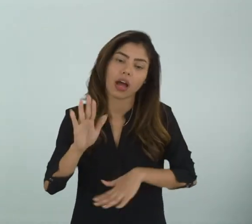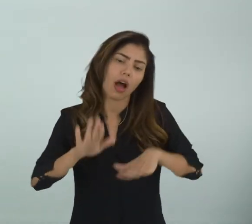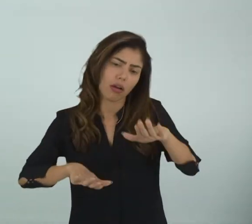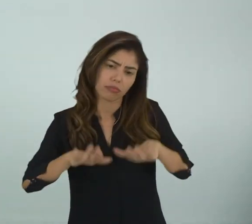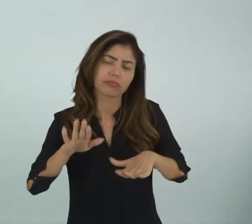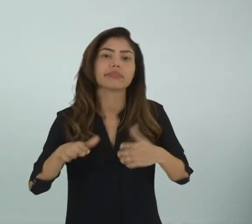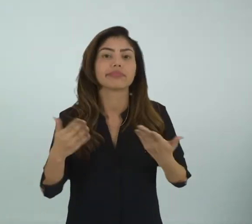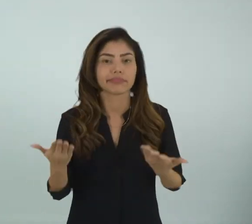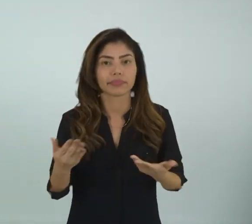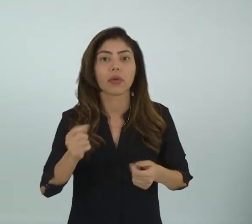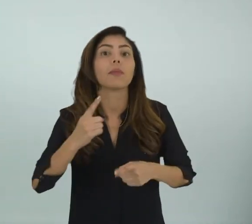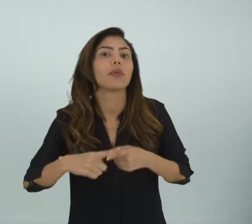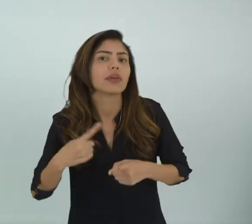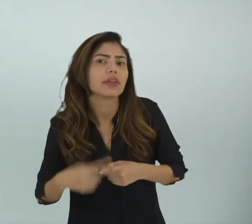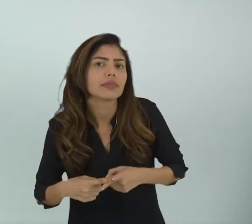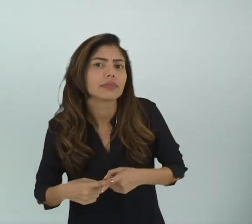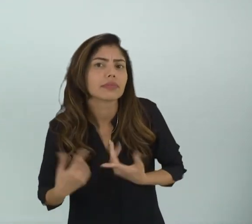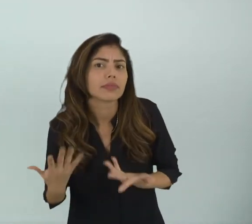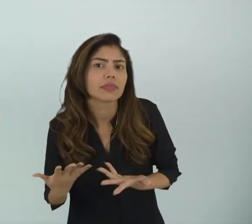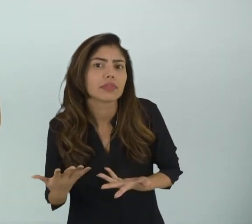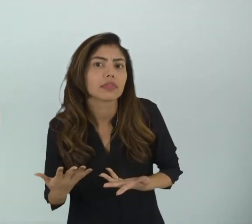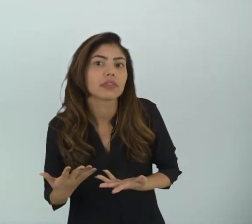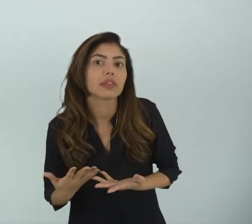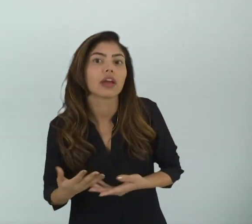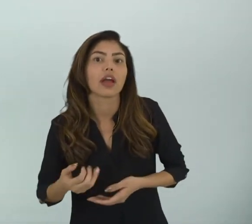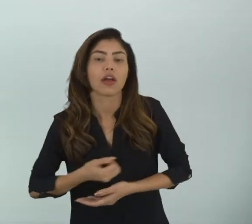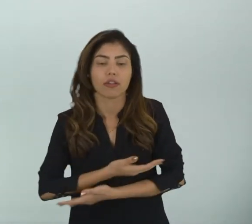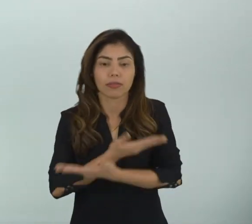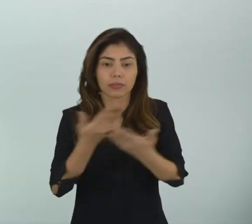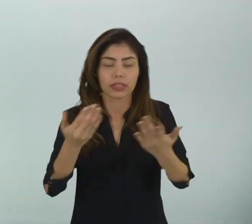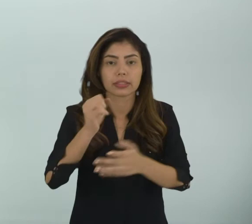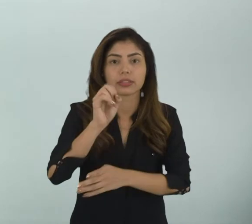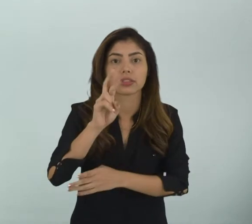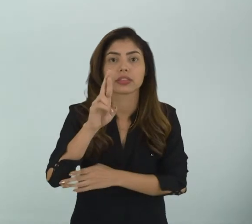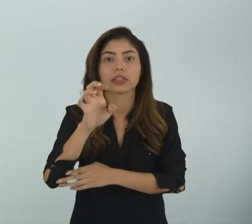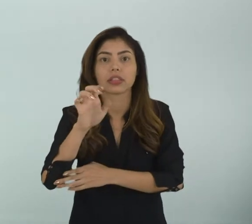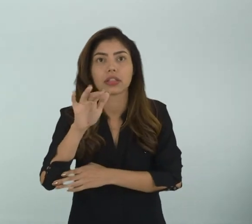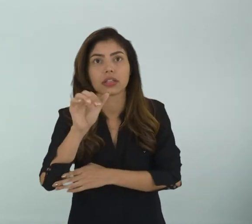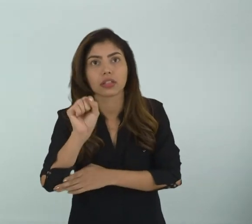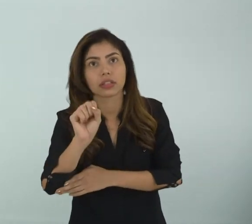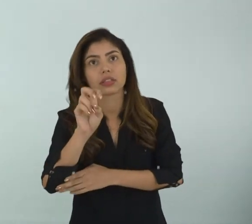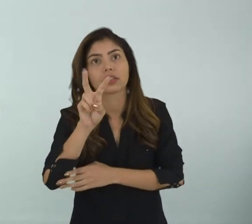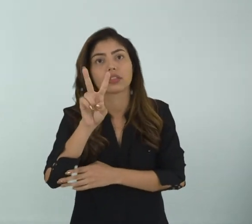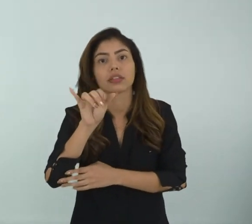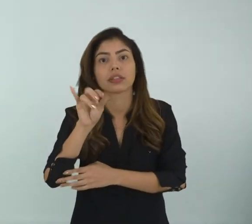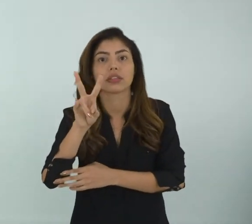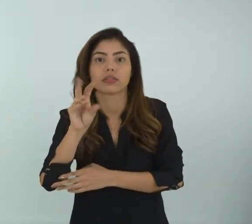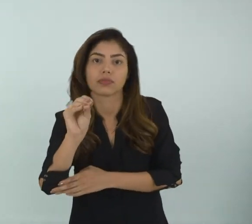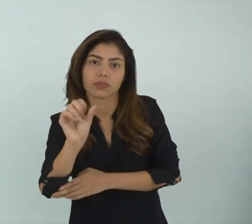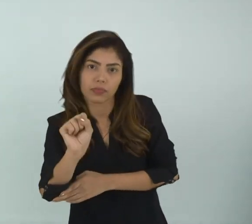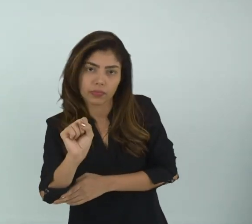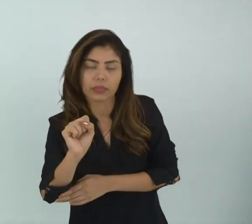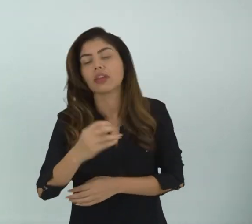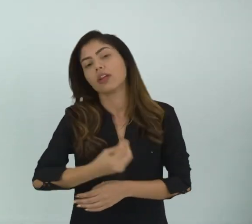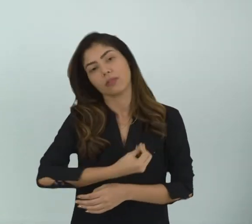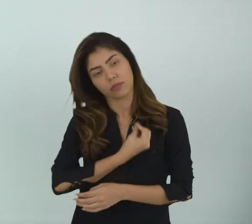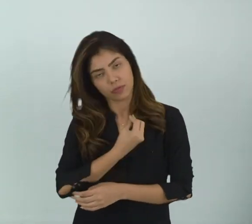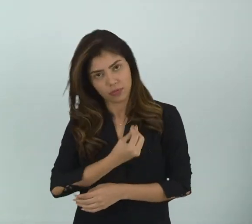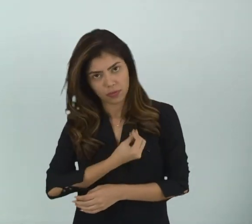também Acontecer essas situações Por quê? Porque nós somos seres vivos E os seres vivos Eles vivem